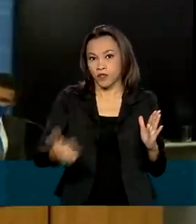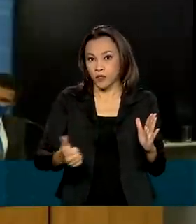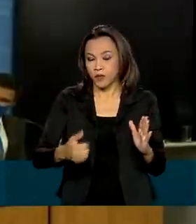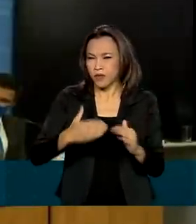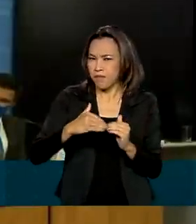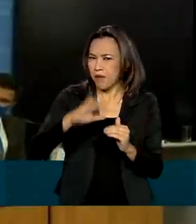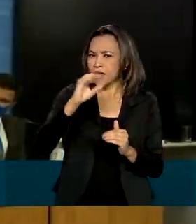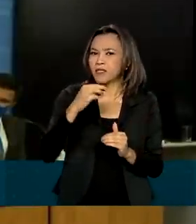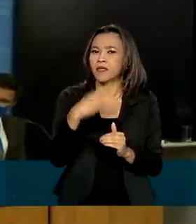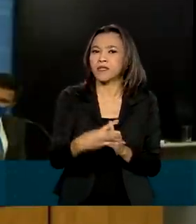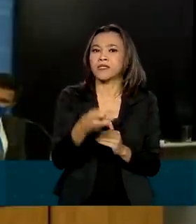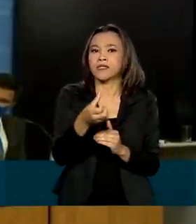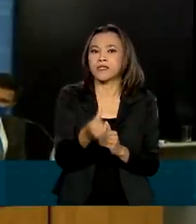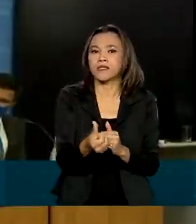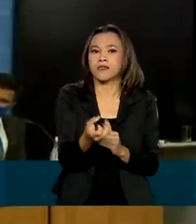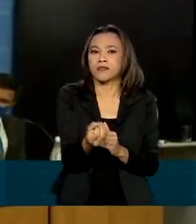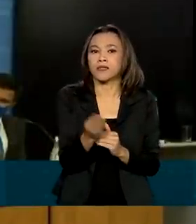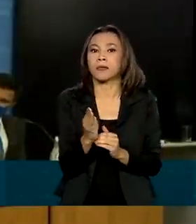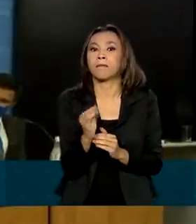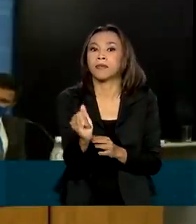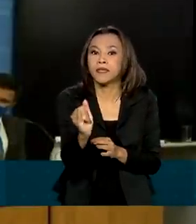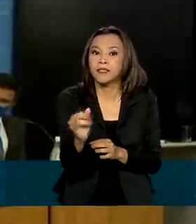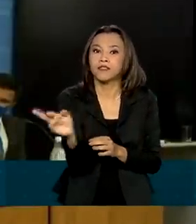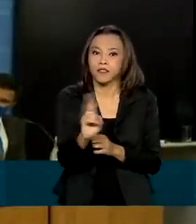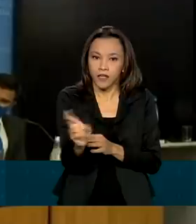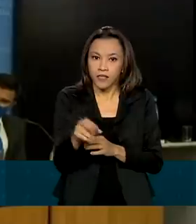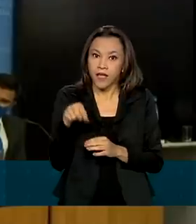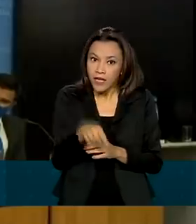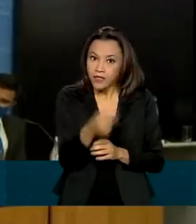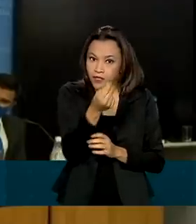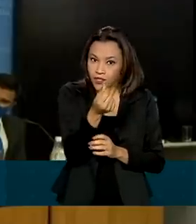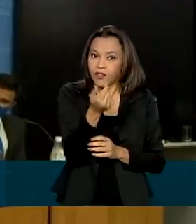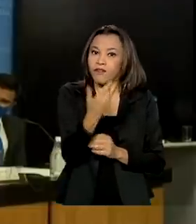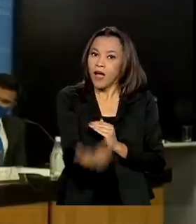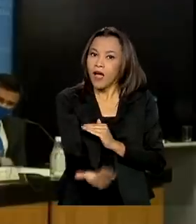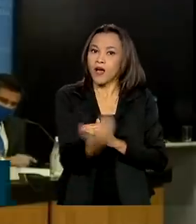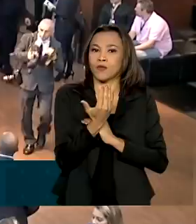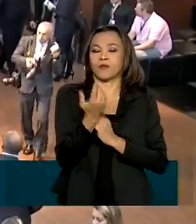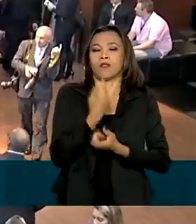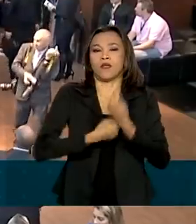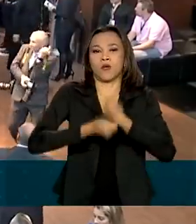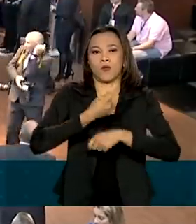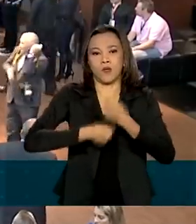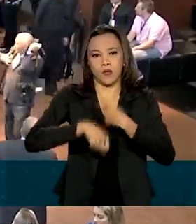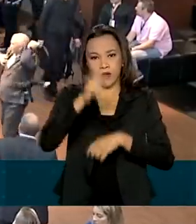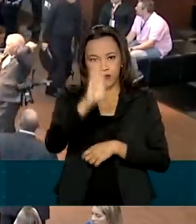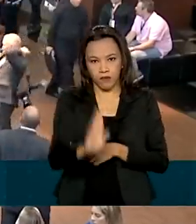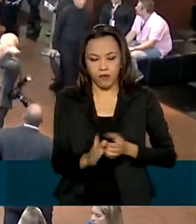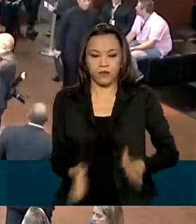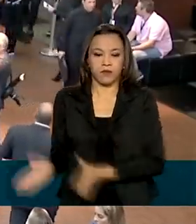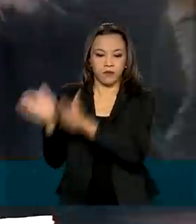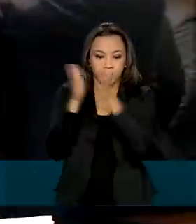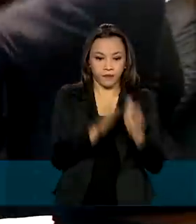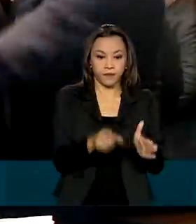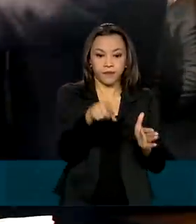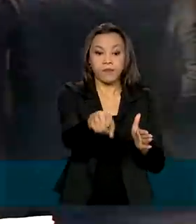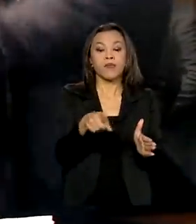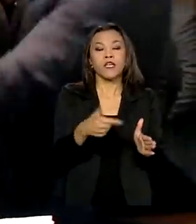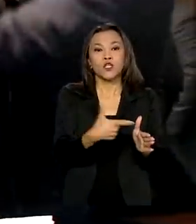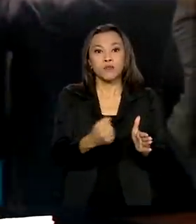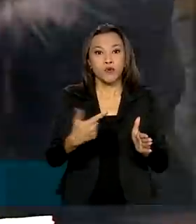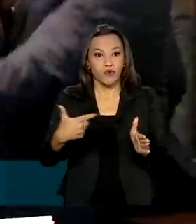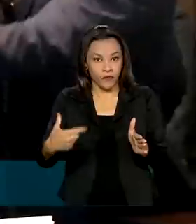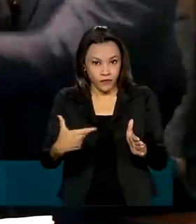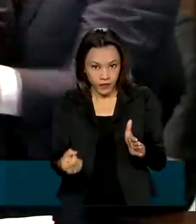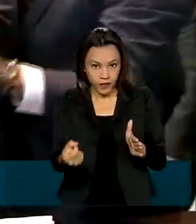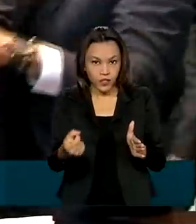360 bilhões, vão ser chave para a nossa retomada de crescimento econômico. Ao todo, o ano de 2020 vai fechar com